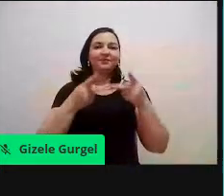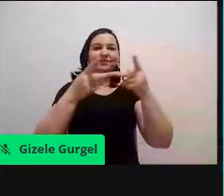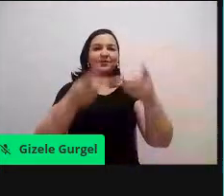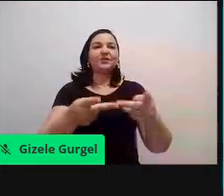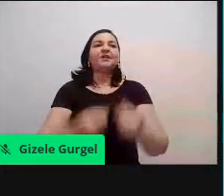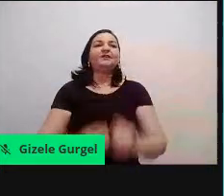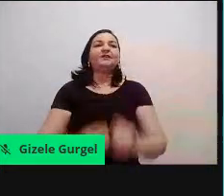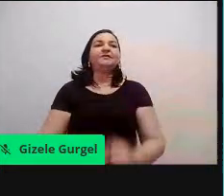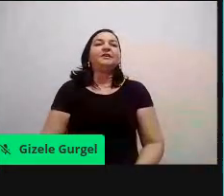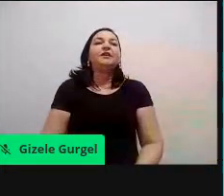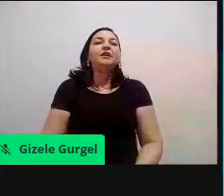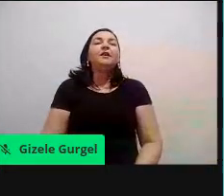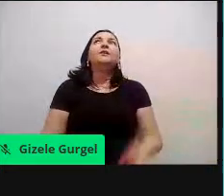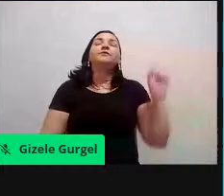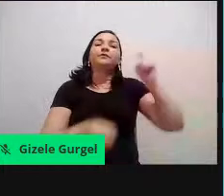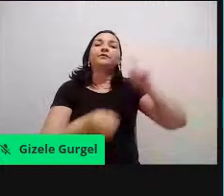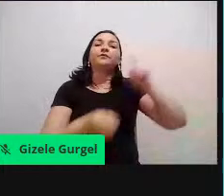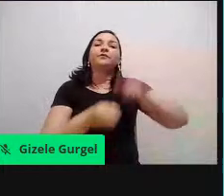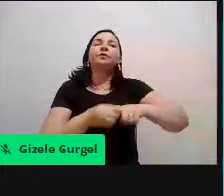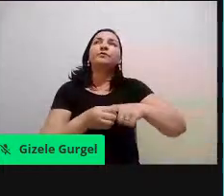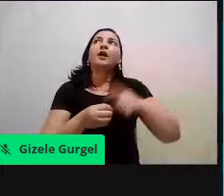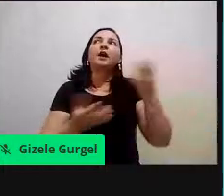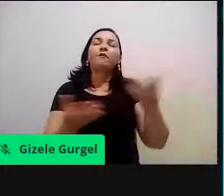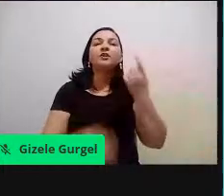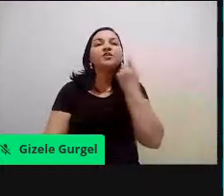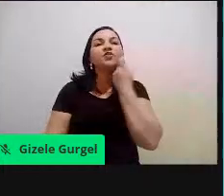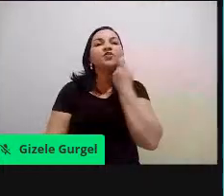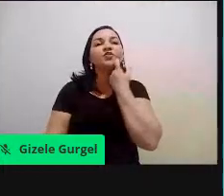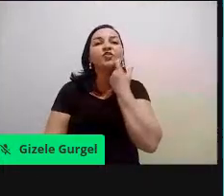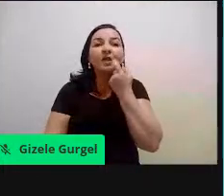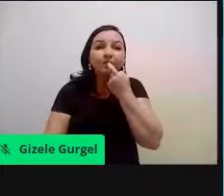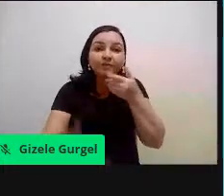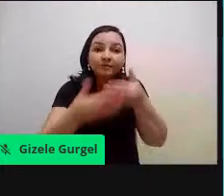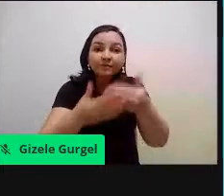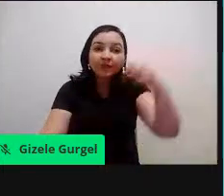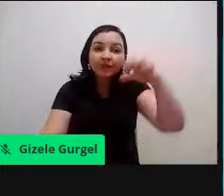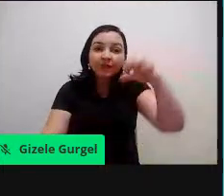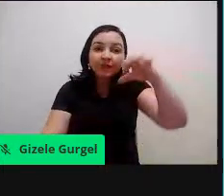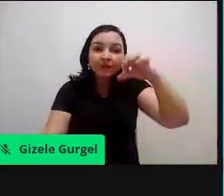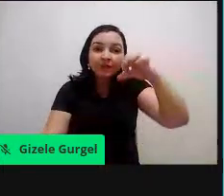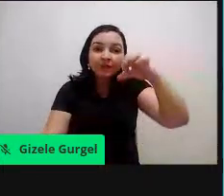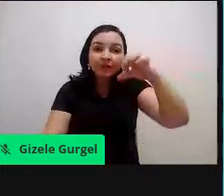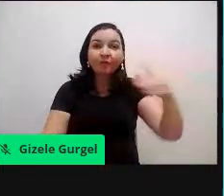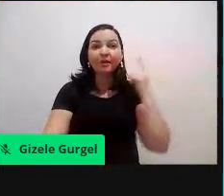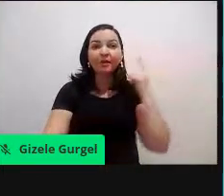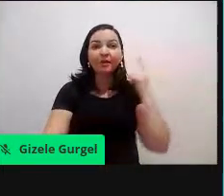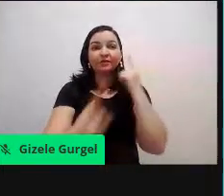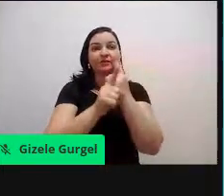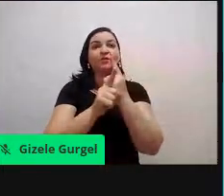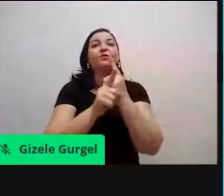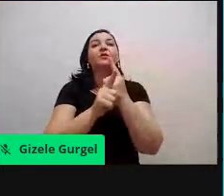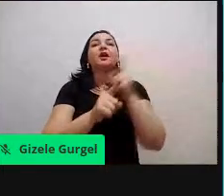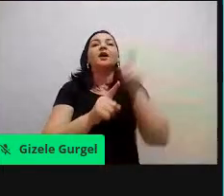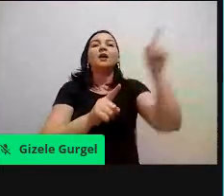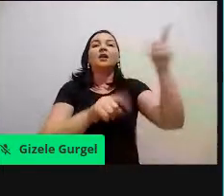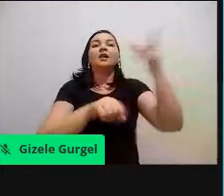vai ser retomada agora sexta-feira, pela manhã, às nove e meia. Nós vamos nos encontrar no posto de Itamandaré.